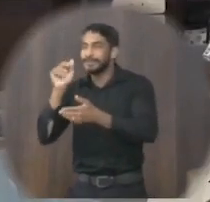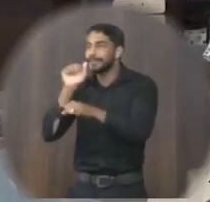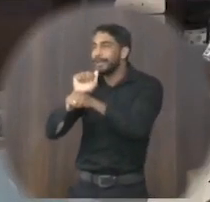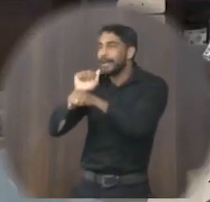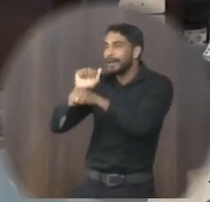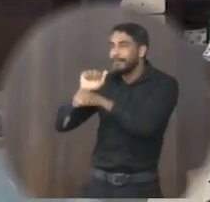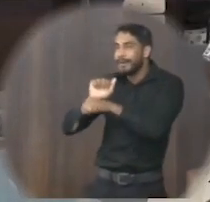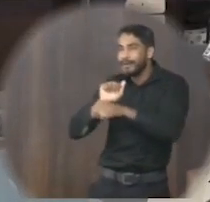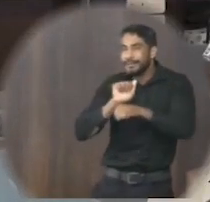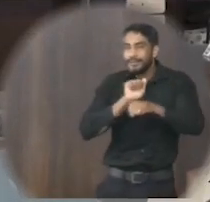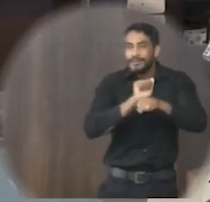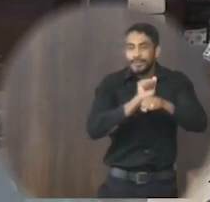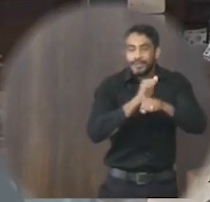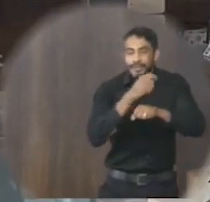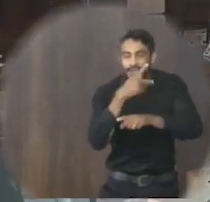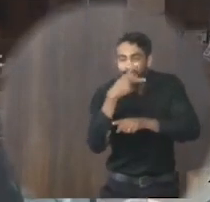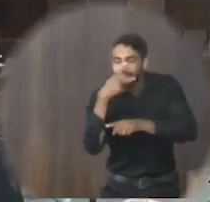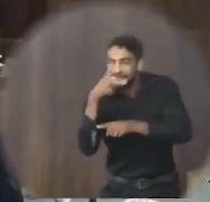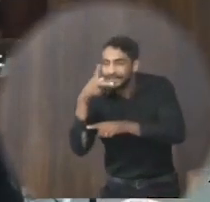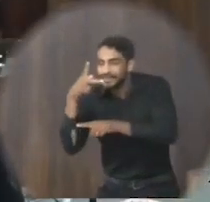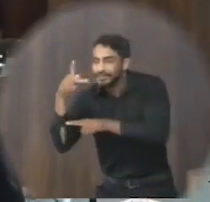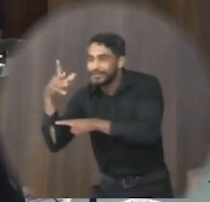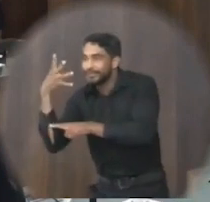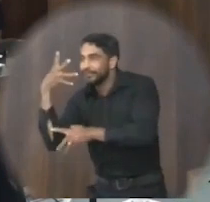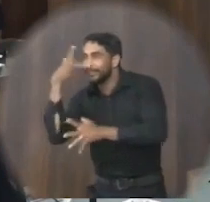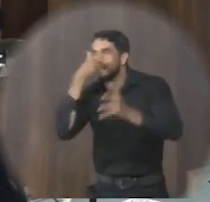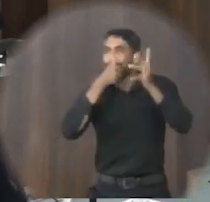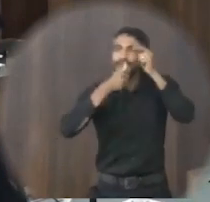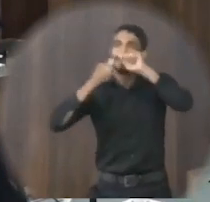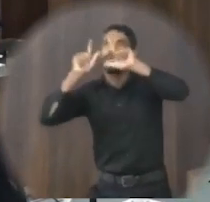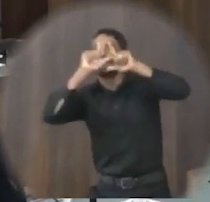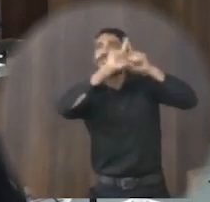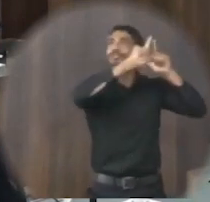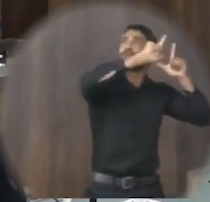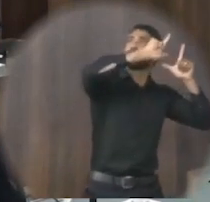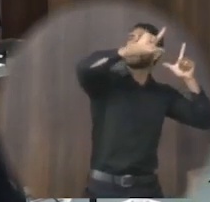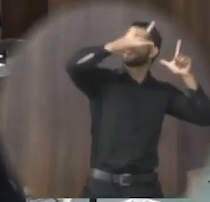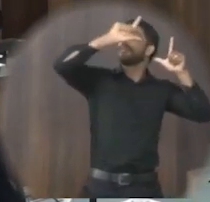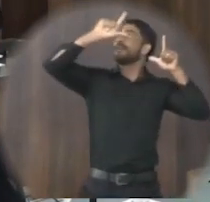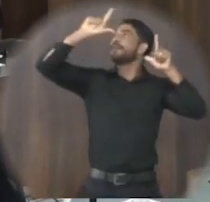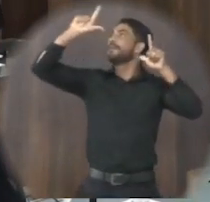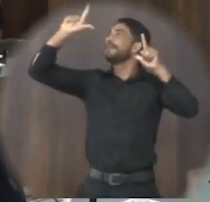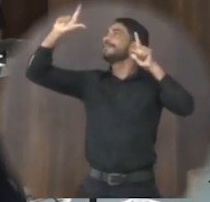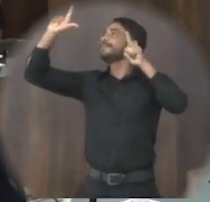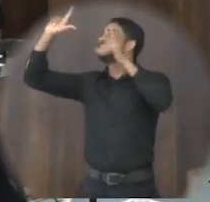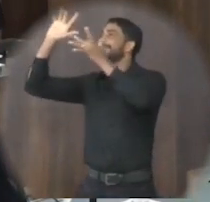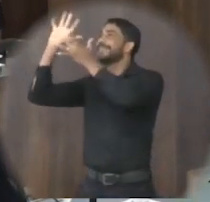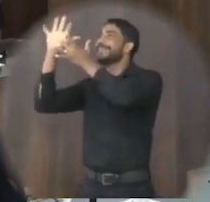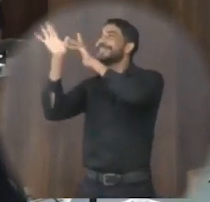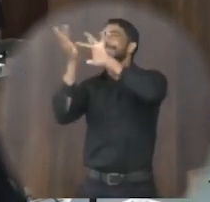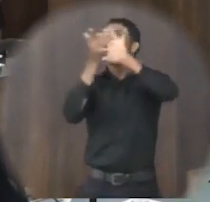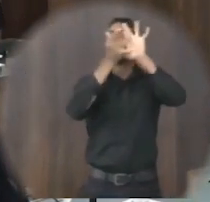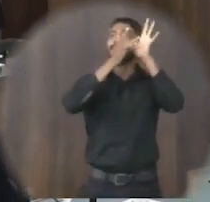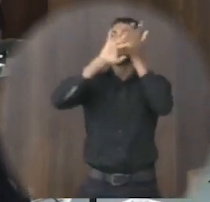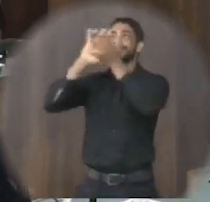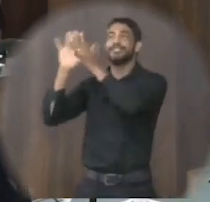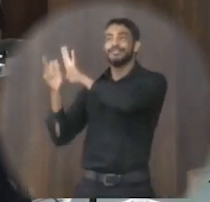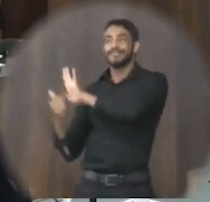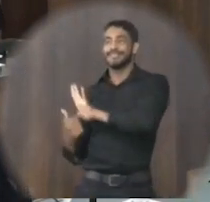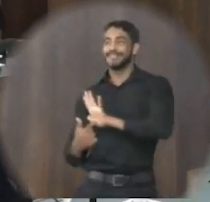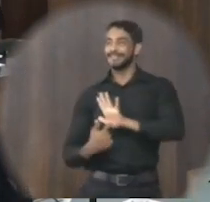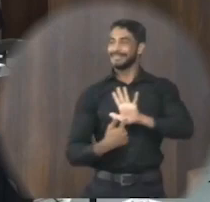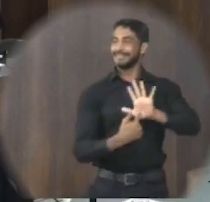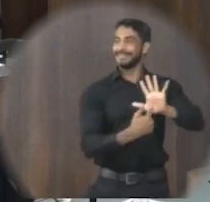esperança Terra adece Sim, teu famoso A imagem